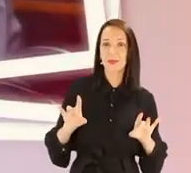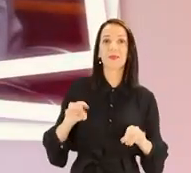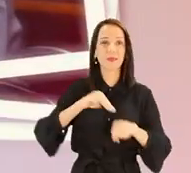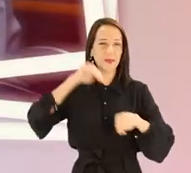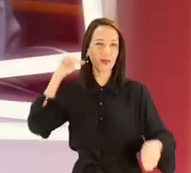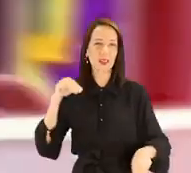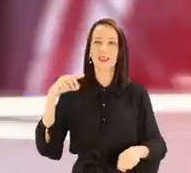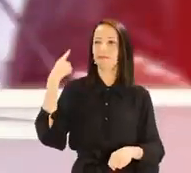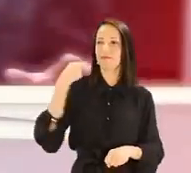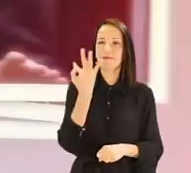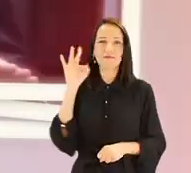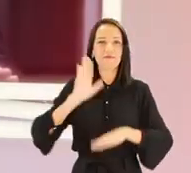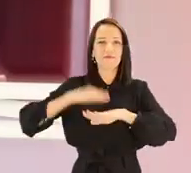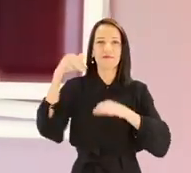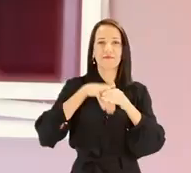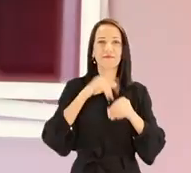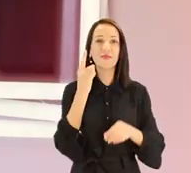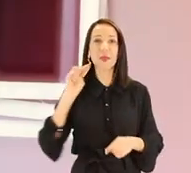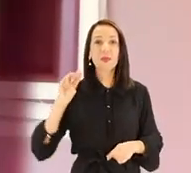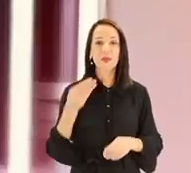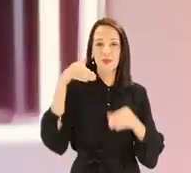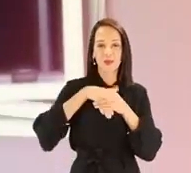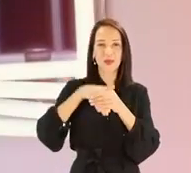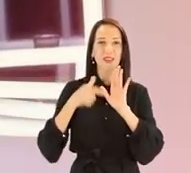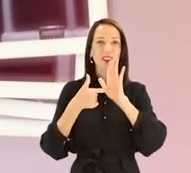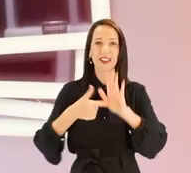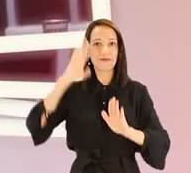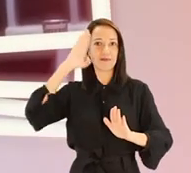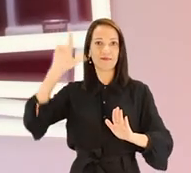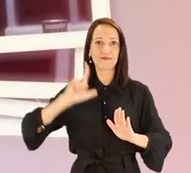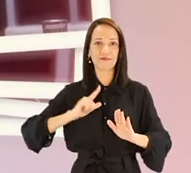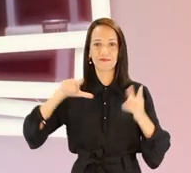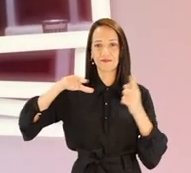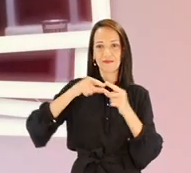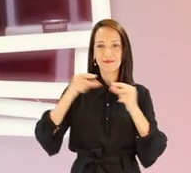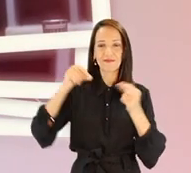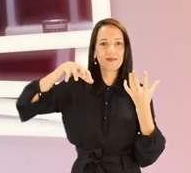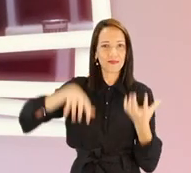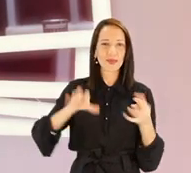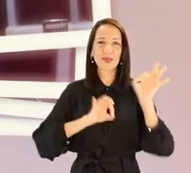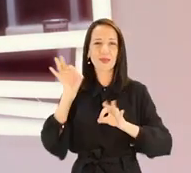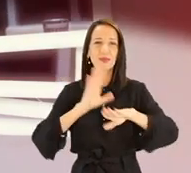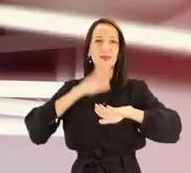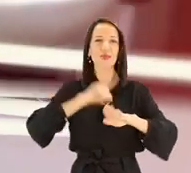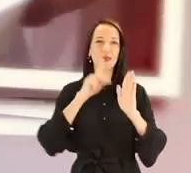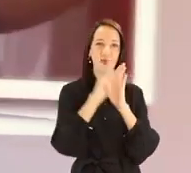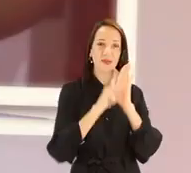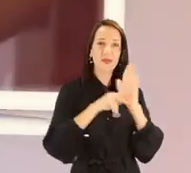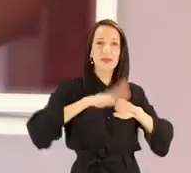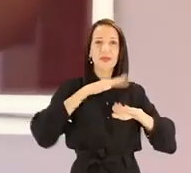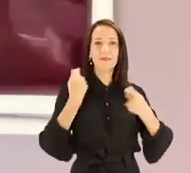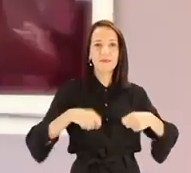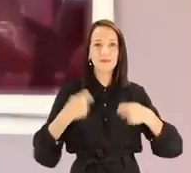mais votado de São Paulo, com mais de um milhão de votos, ele tem se destacado em Brasília com projetos para os que mais precisam, como o